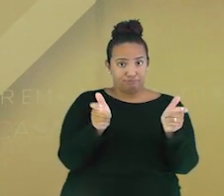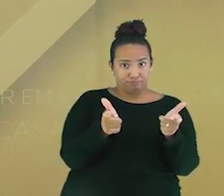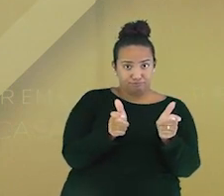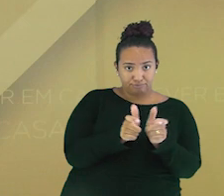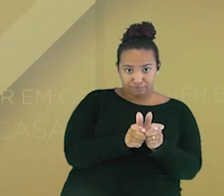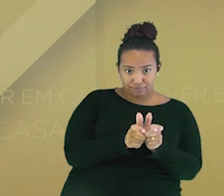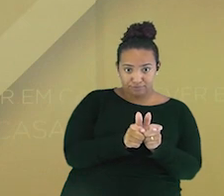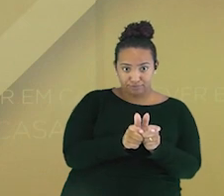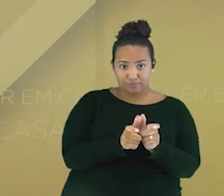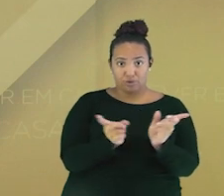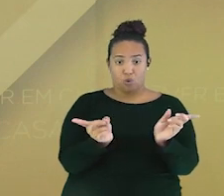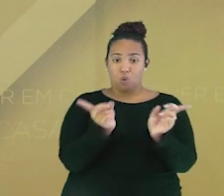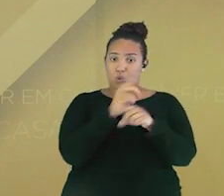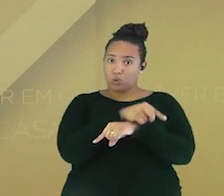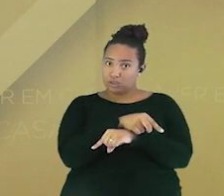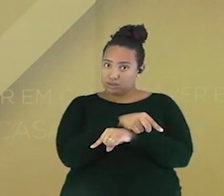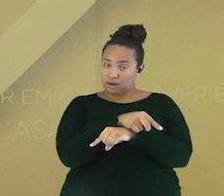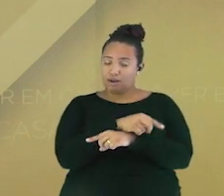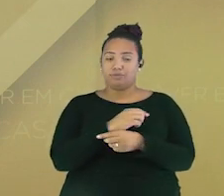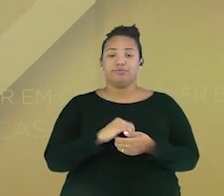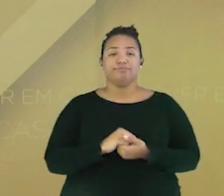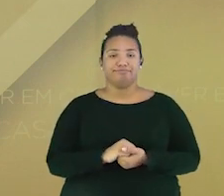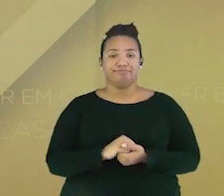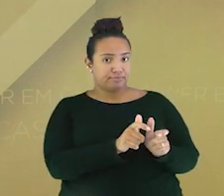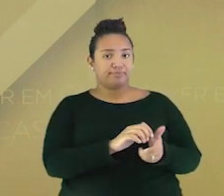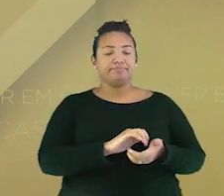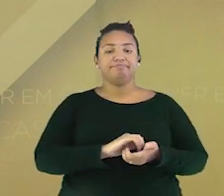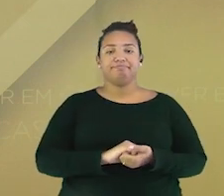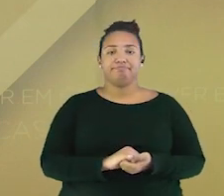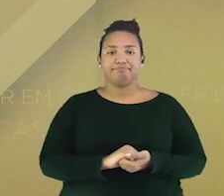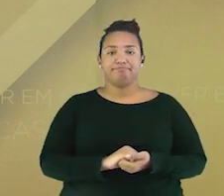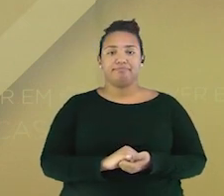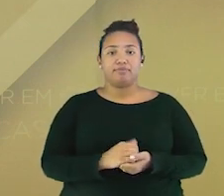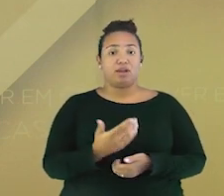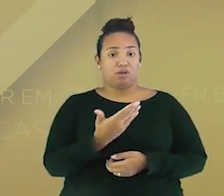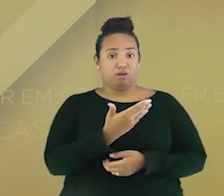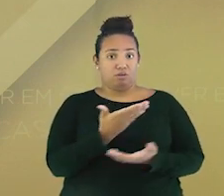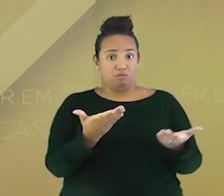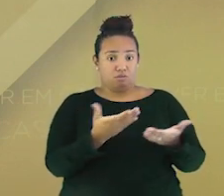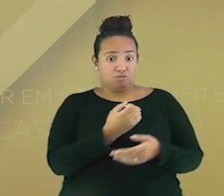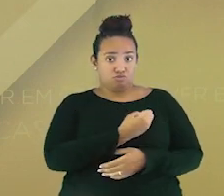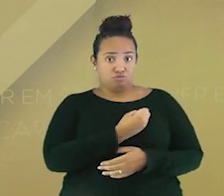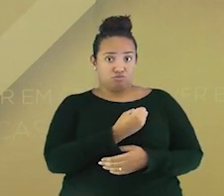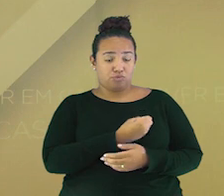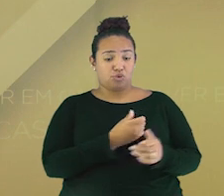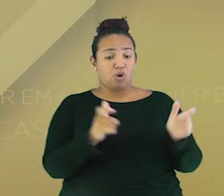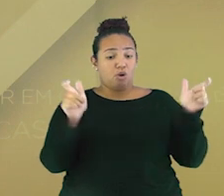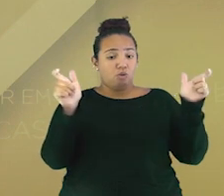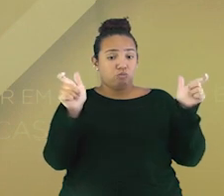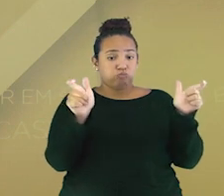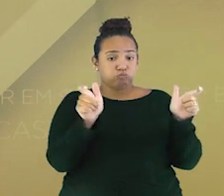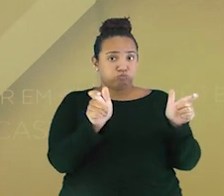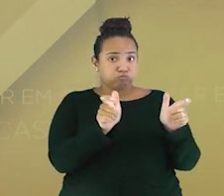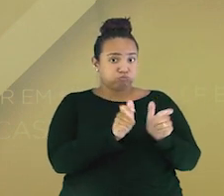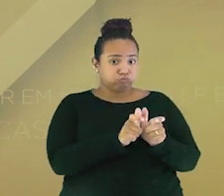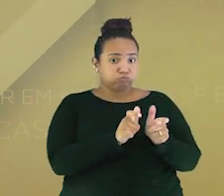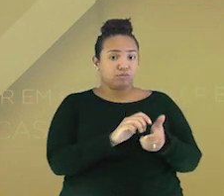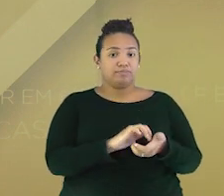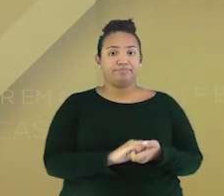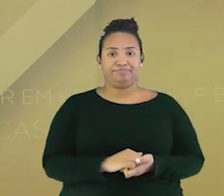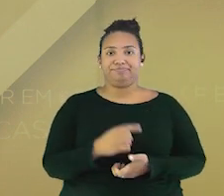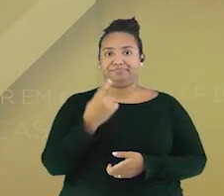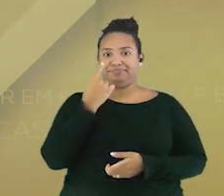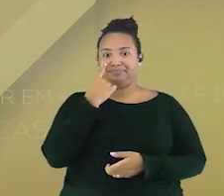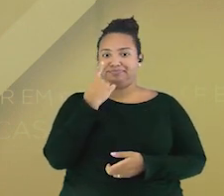justamente o oposto. Agora vamos decrescer, nós vamos diminuir. Aqui nós temos a nossa outra